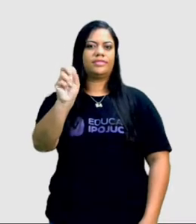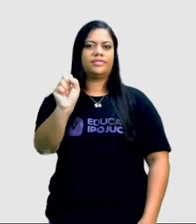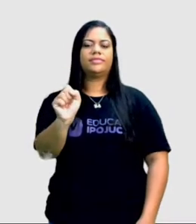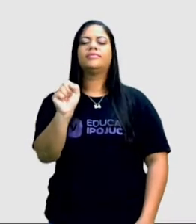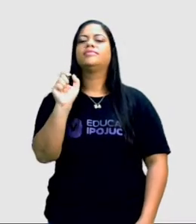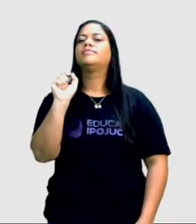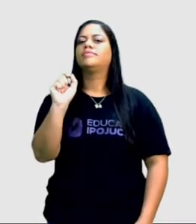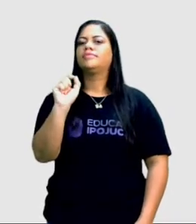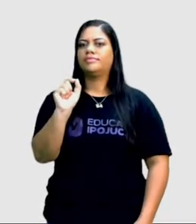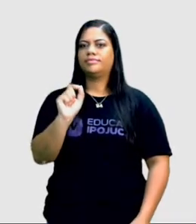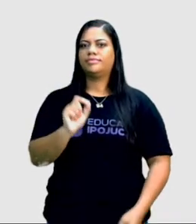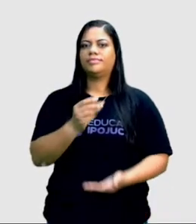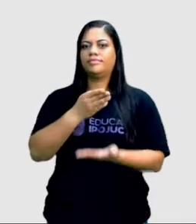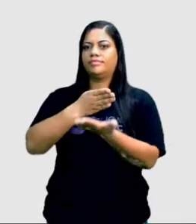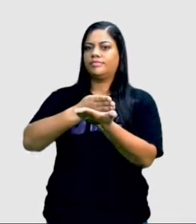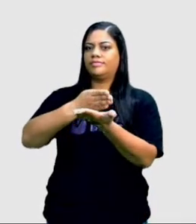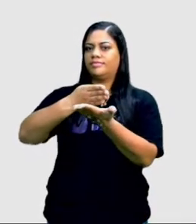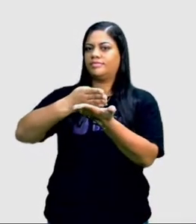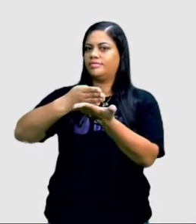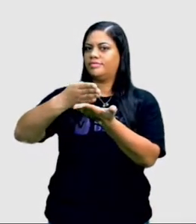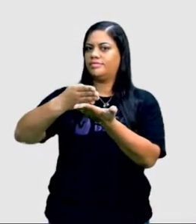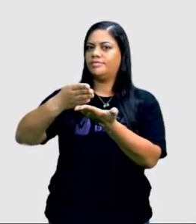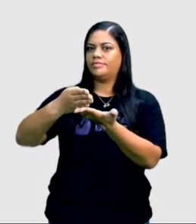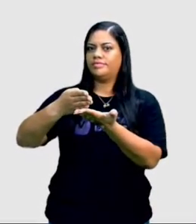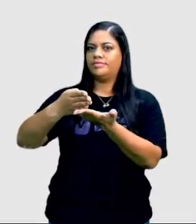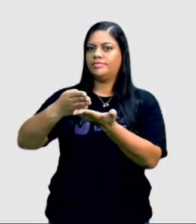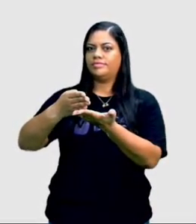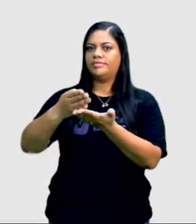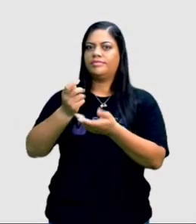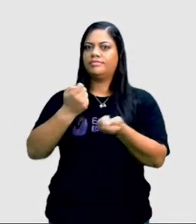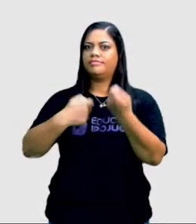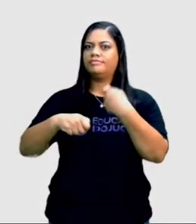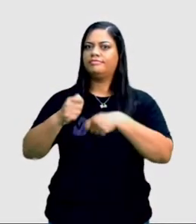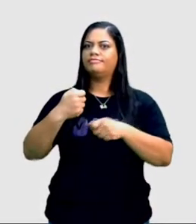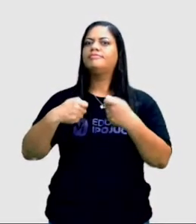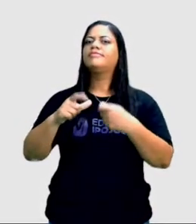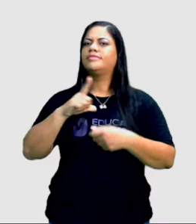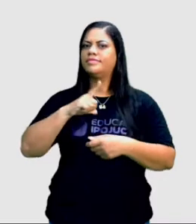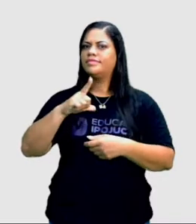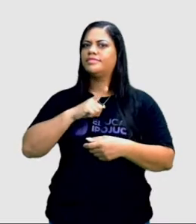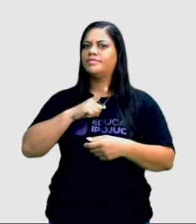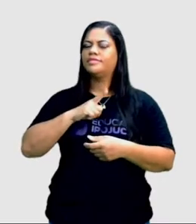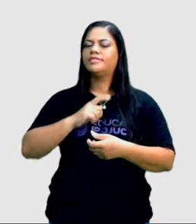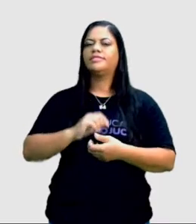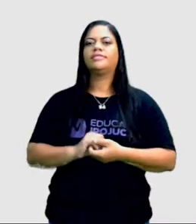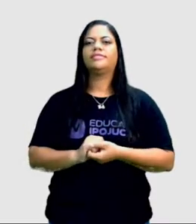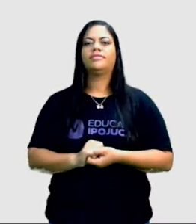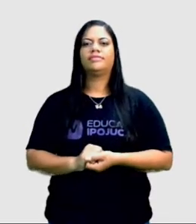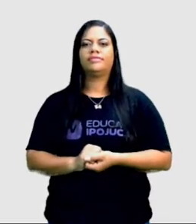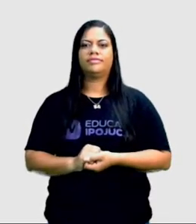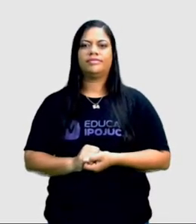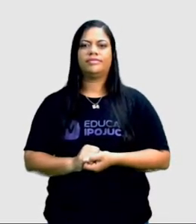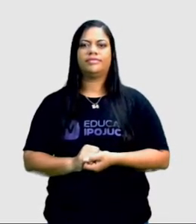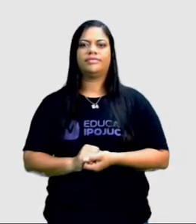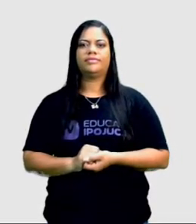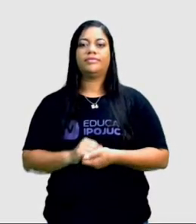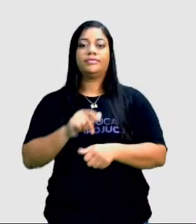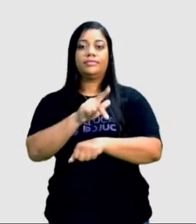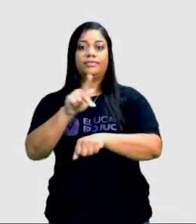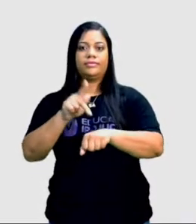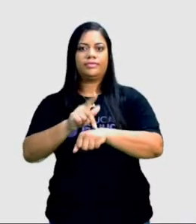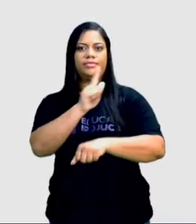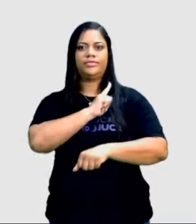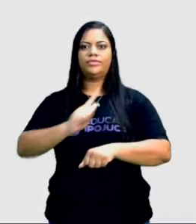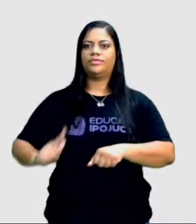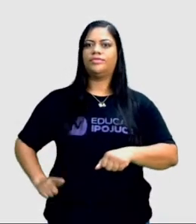é um tipo de divisão administrativa em que alguns países administrados por um governo